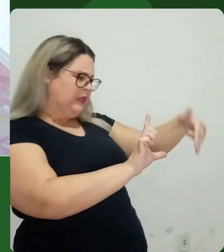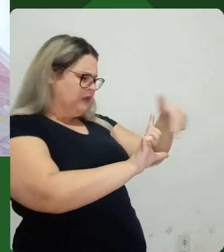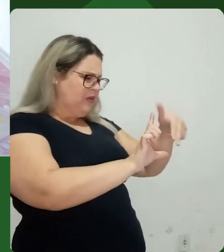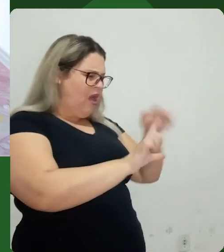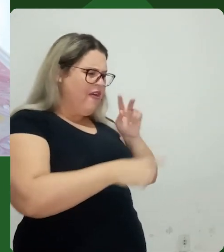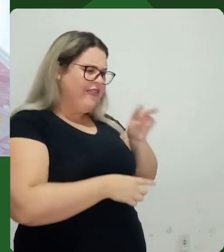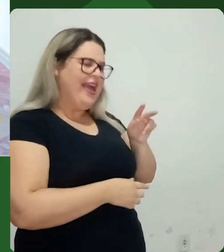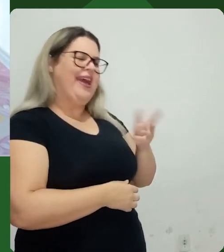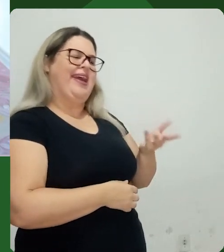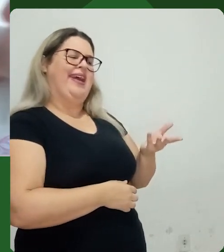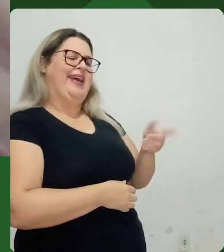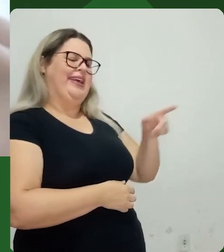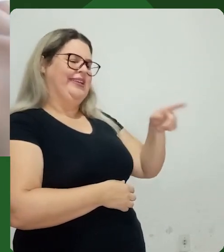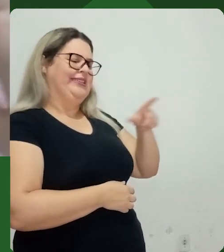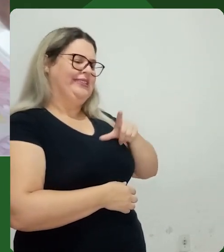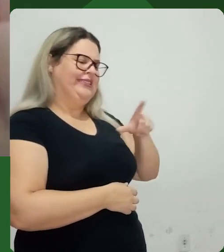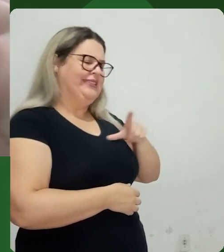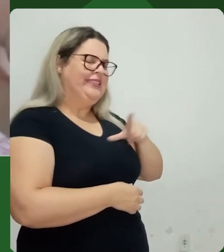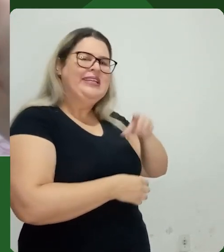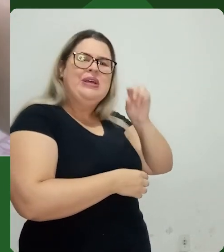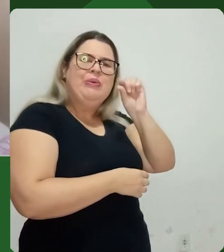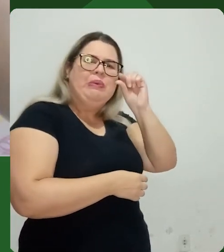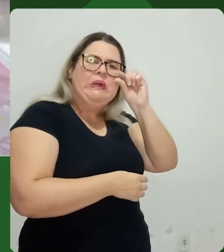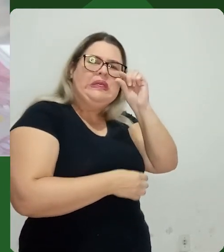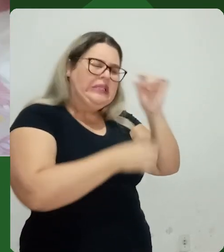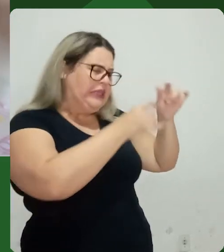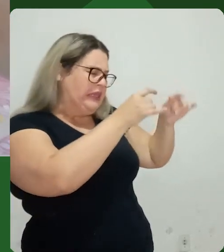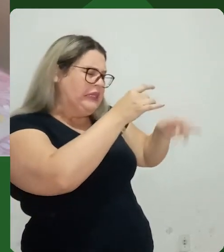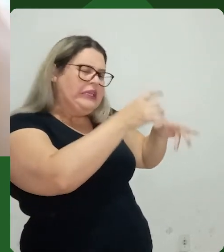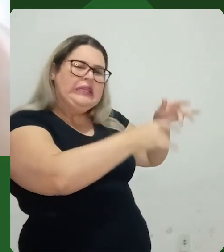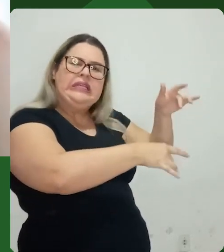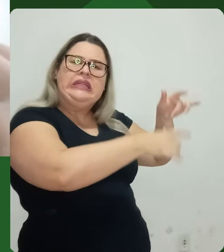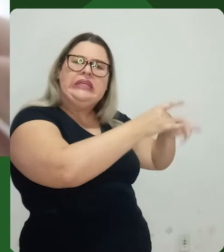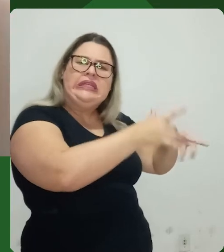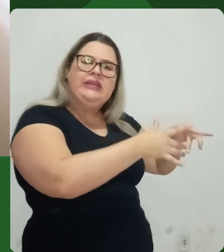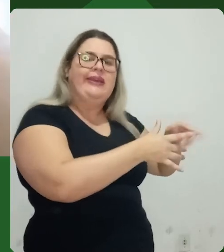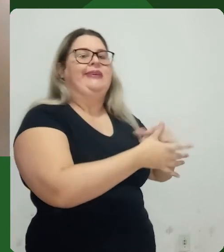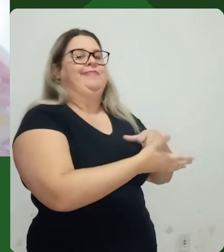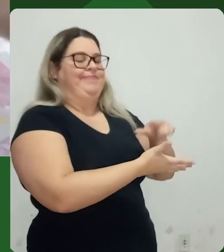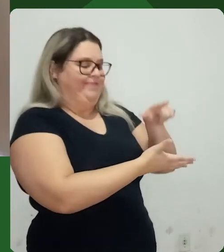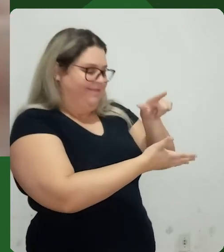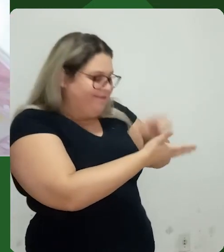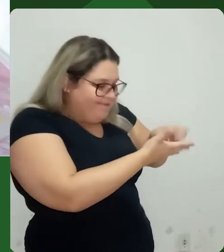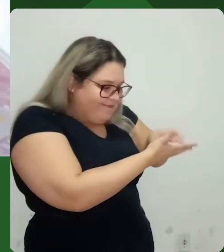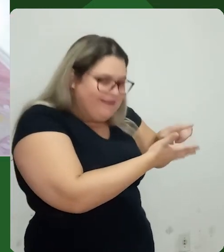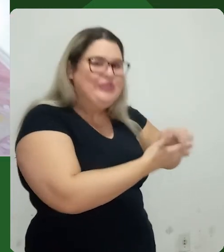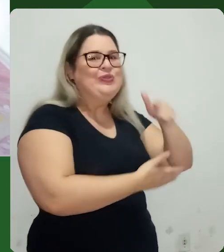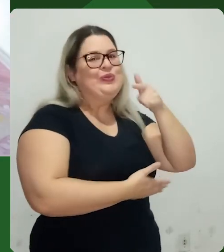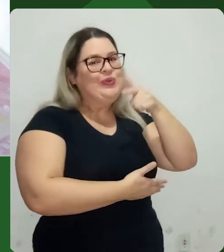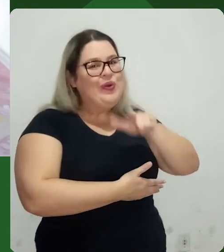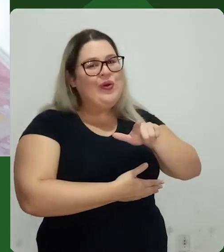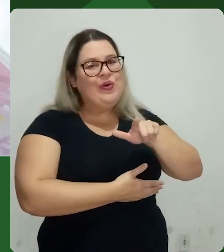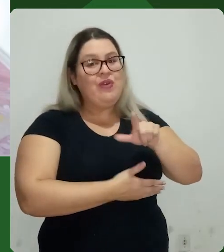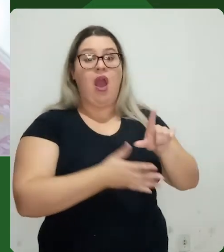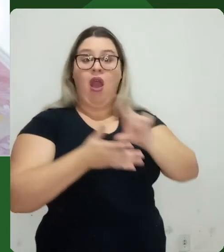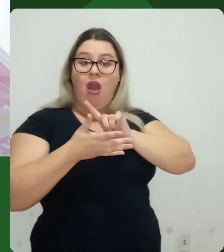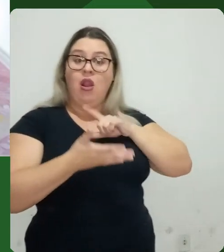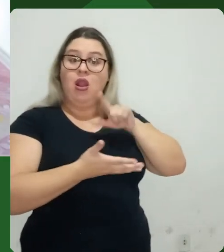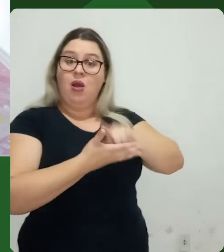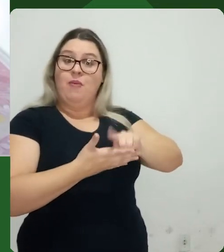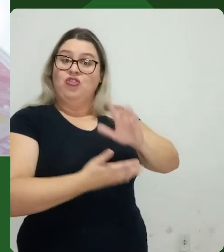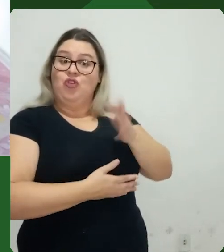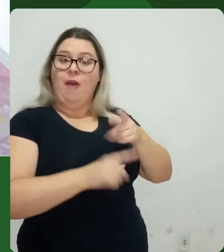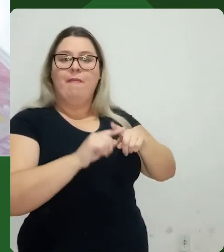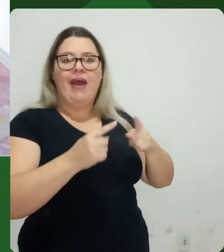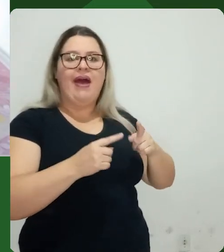se tá tudo bem certinho nos seus heads. No caso agora, eu acabei vendo que tinha uma poeirinha, tinha uma coisa ali que tava incomodando, já tinha limpado antes, mas